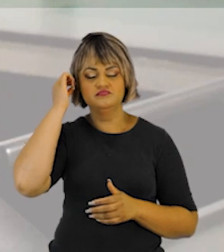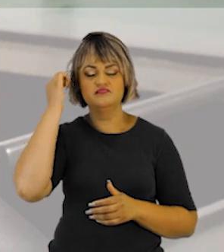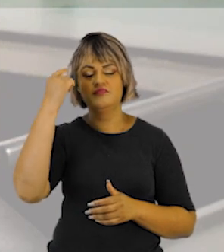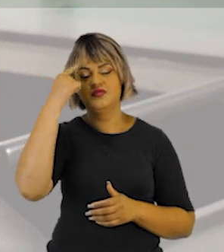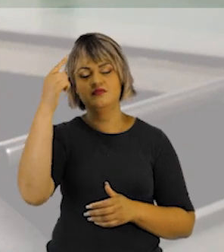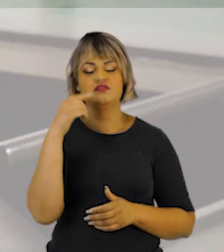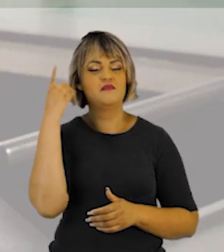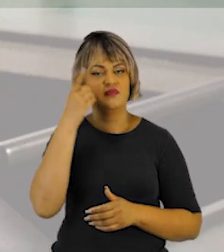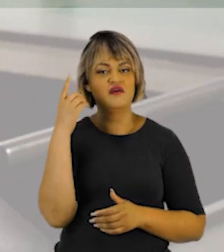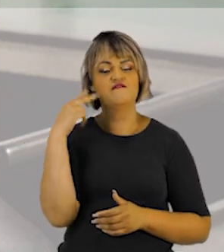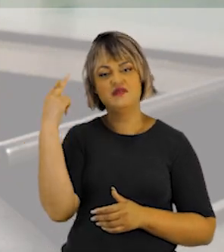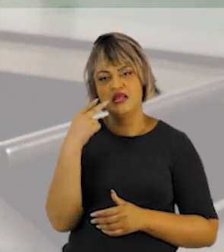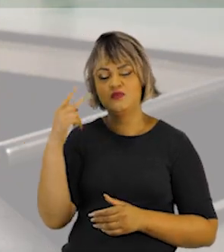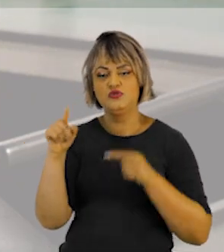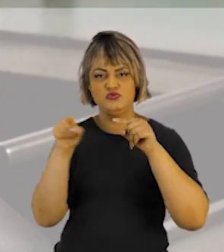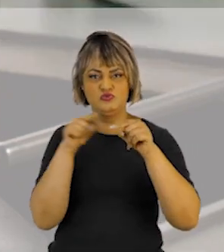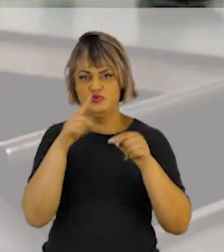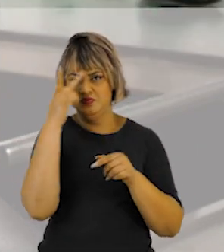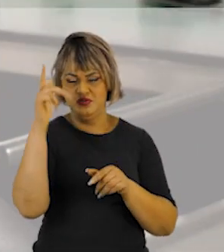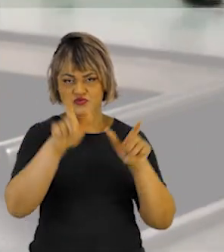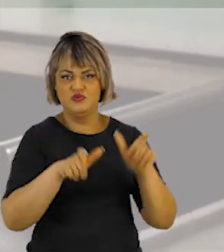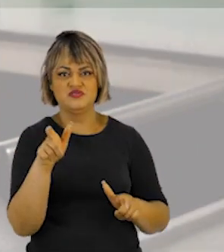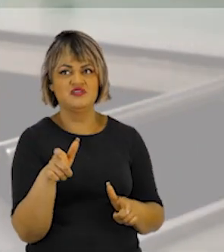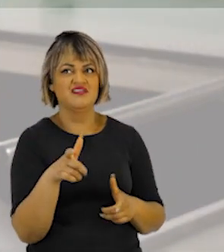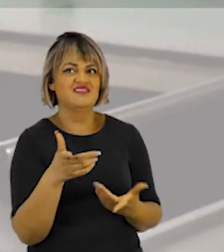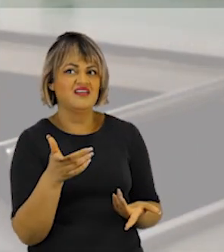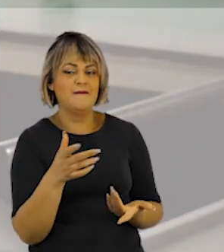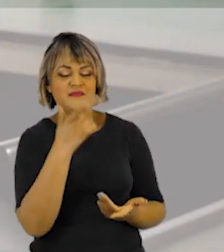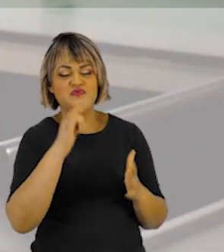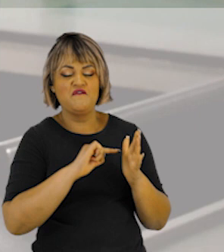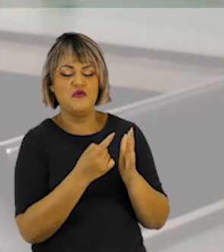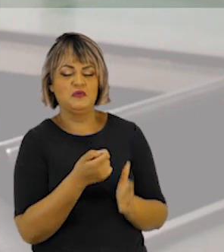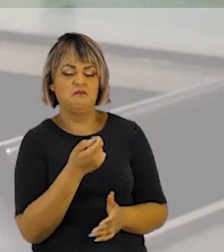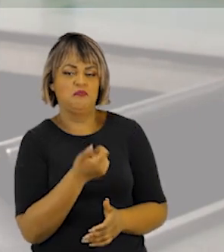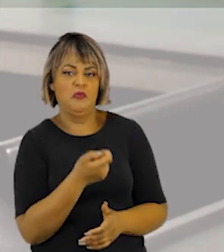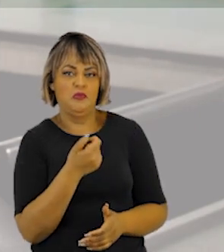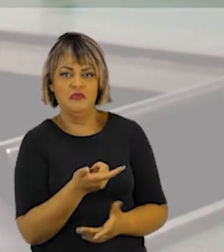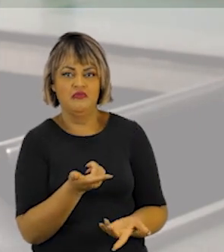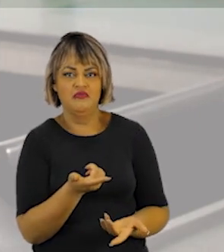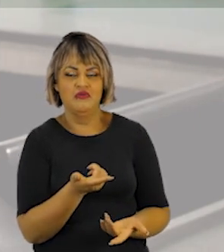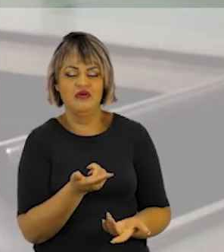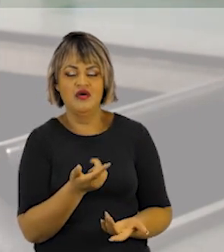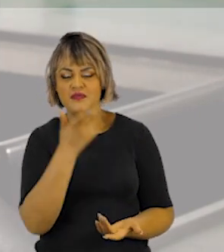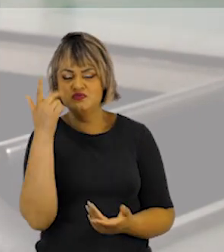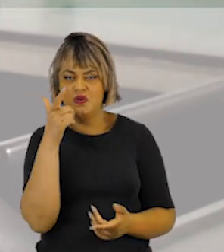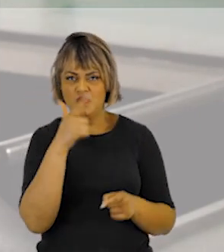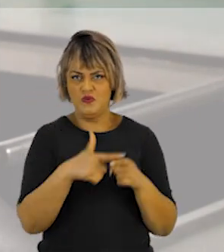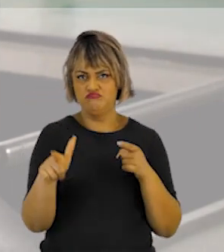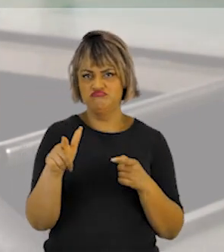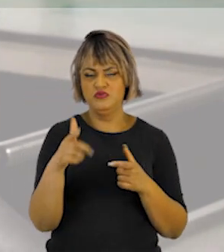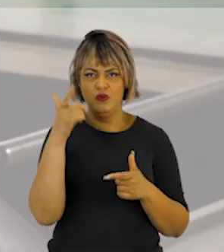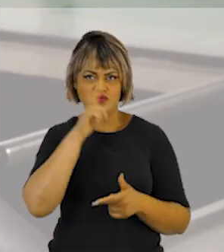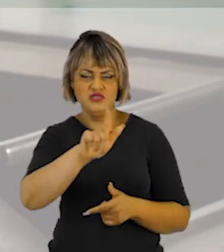de deputado e vereador como uma disputa de pessoas, é injusto que alguém menos votado ganhe e alguém mais votado perca. Mas se a gente